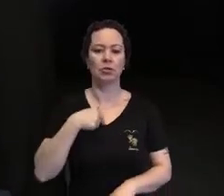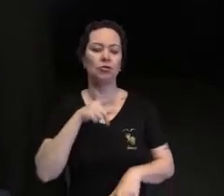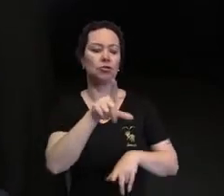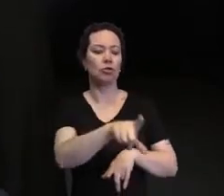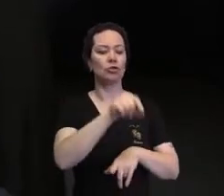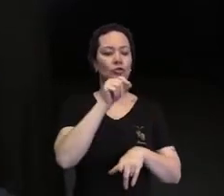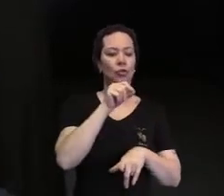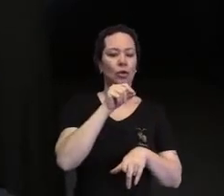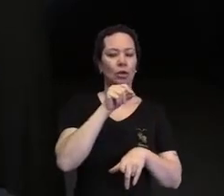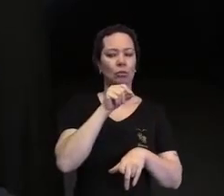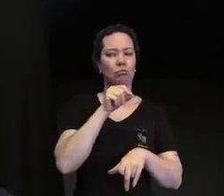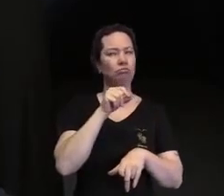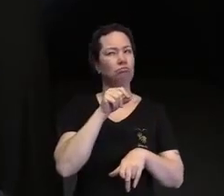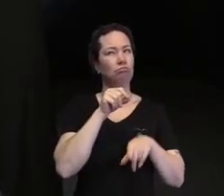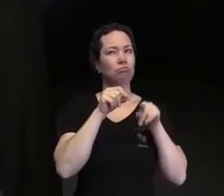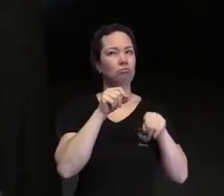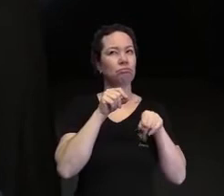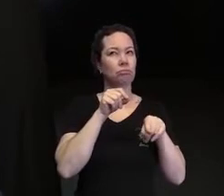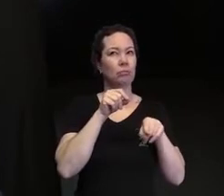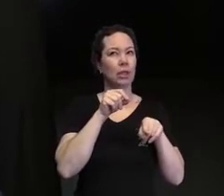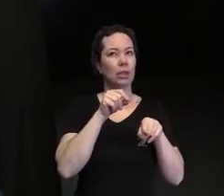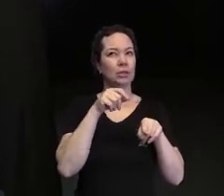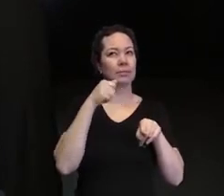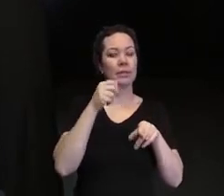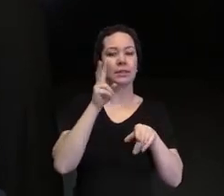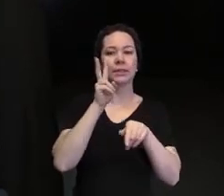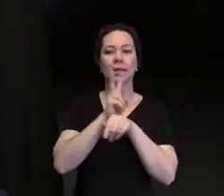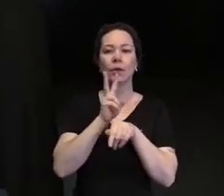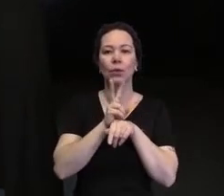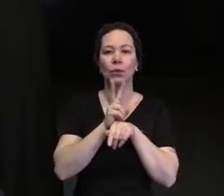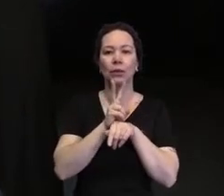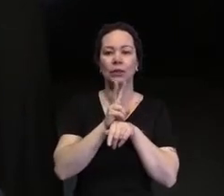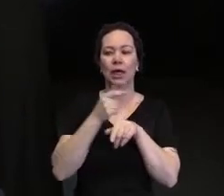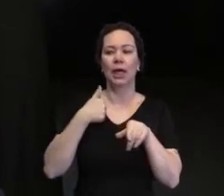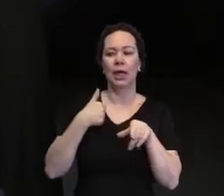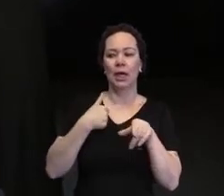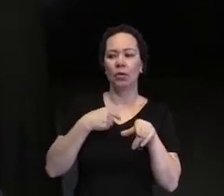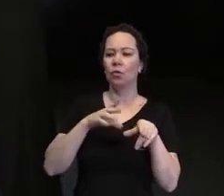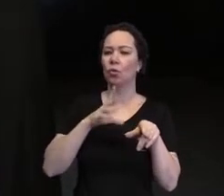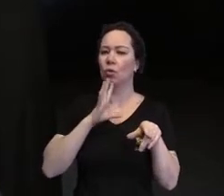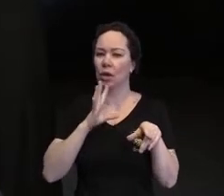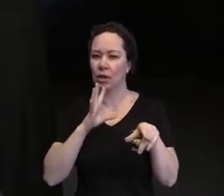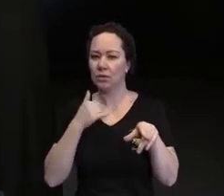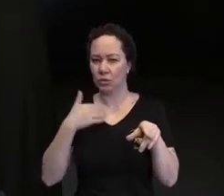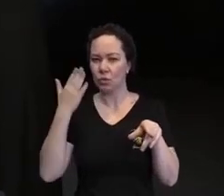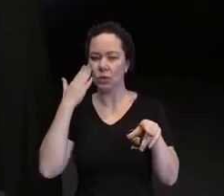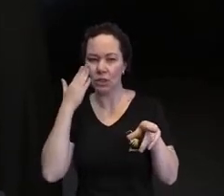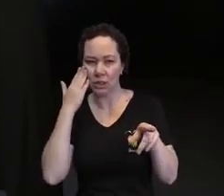baseada em algum viés, eu paro, penso e reflito.